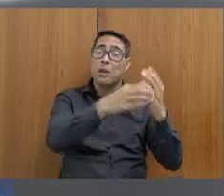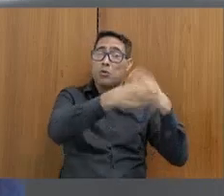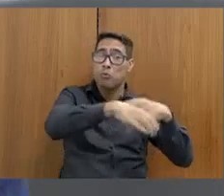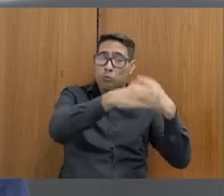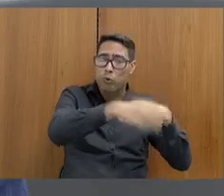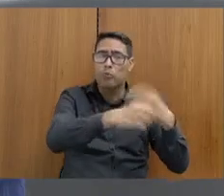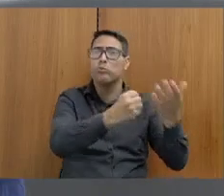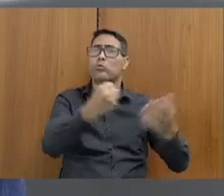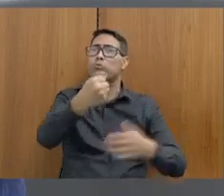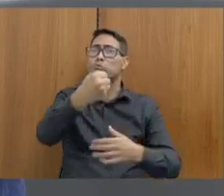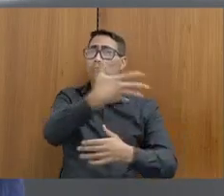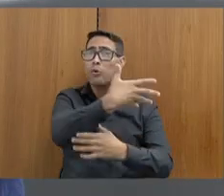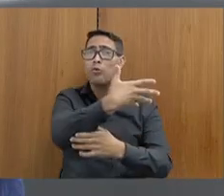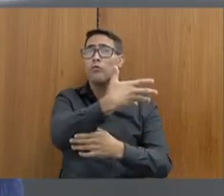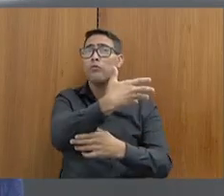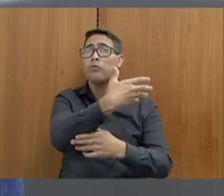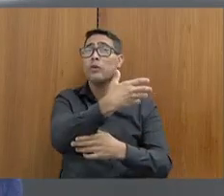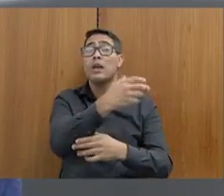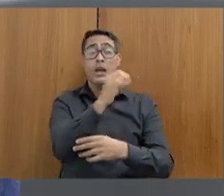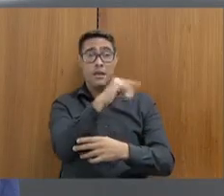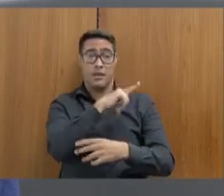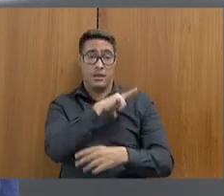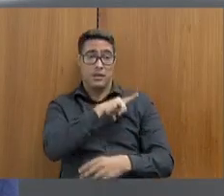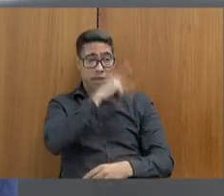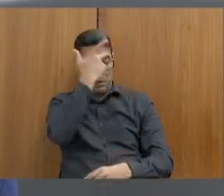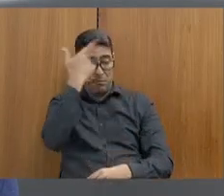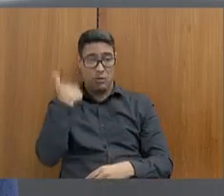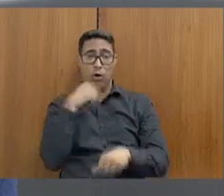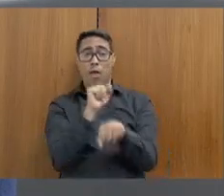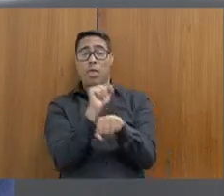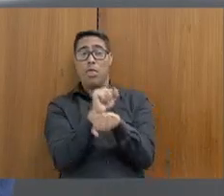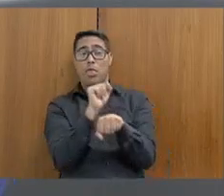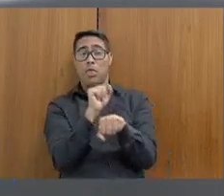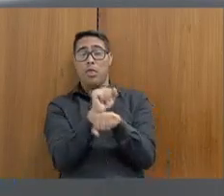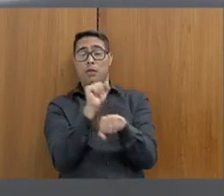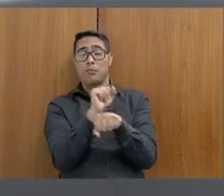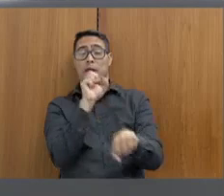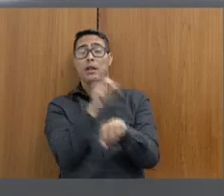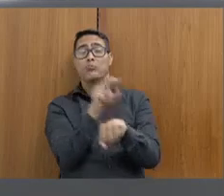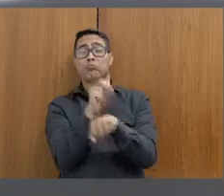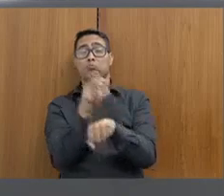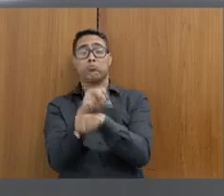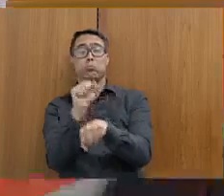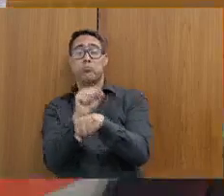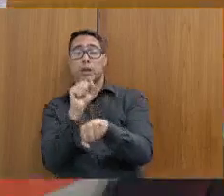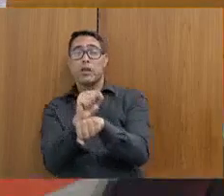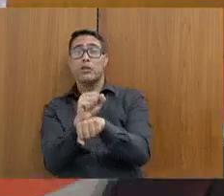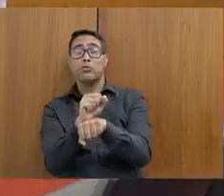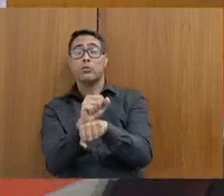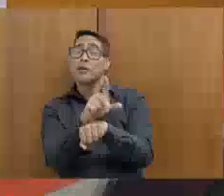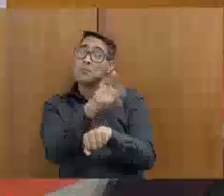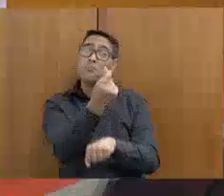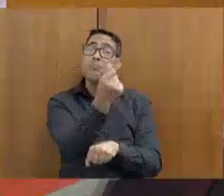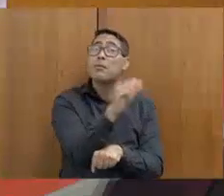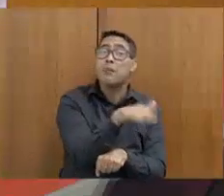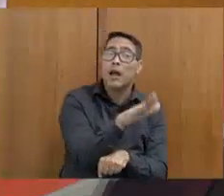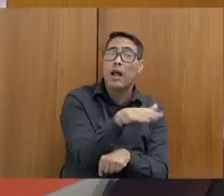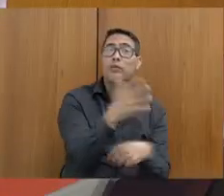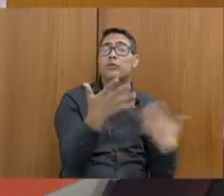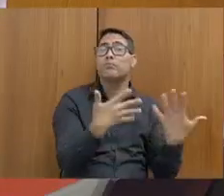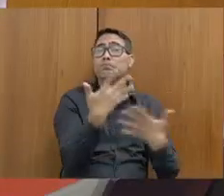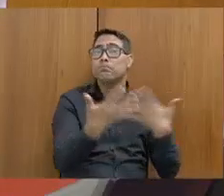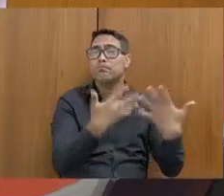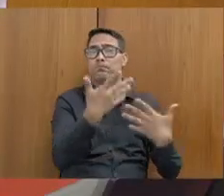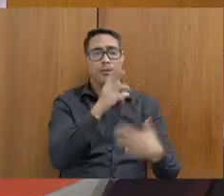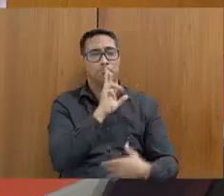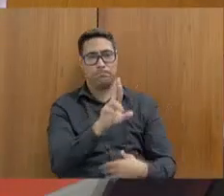excedente para ser convocado, ficaria muito mais barato, menos oneroso para os cofres públicos. Gostaria que o senhor pudesse me responder